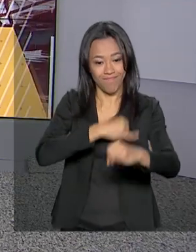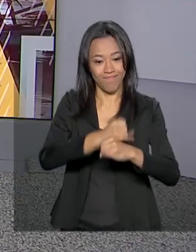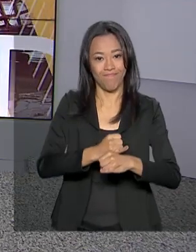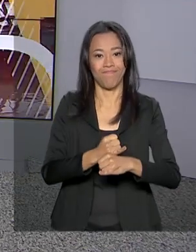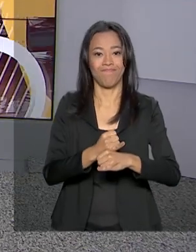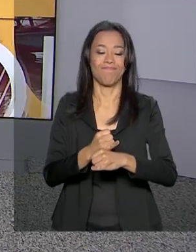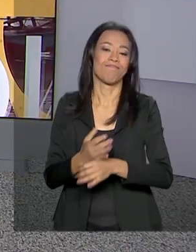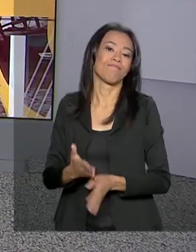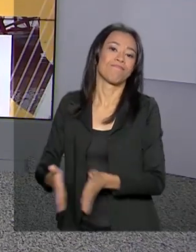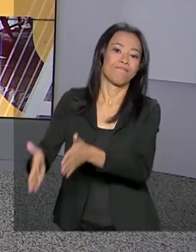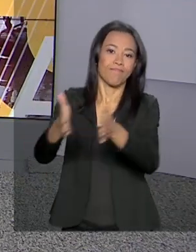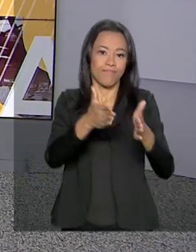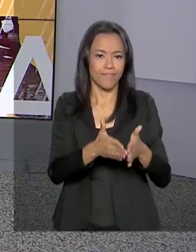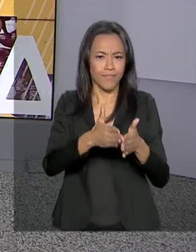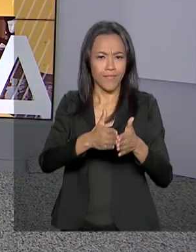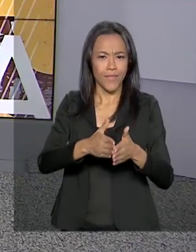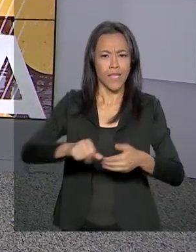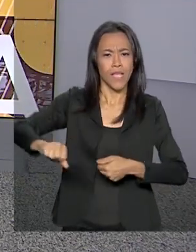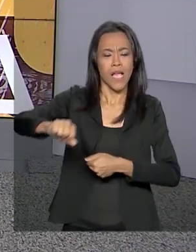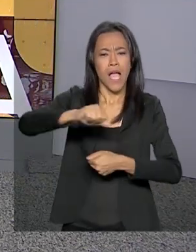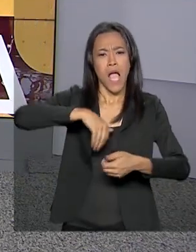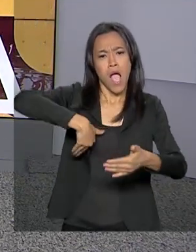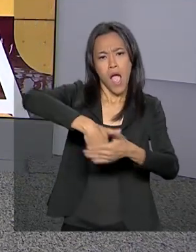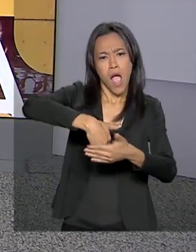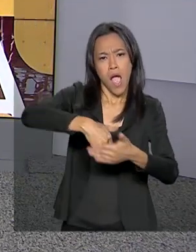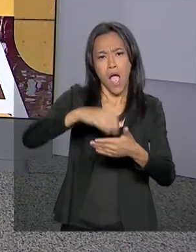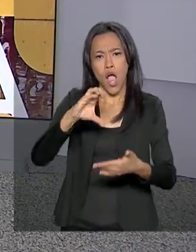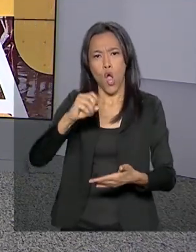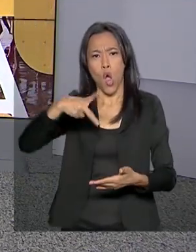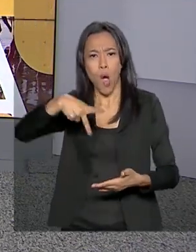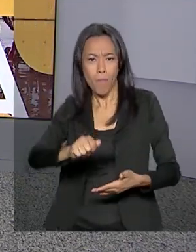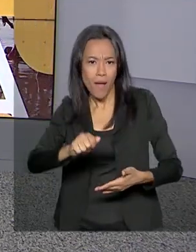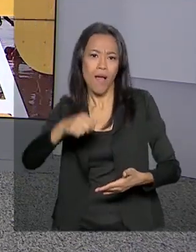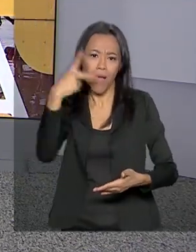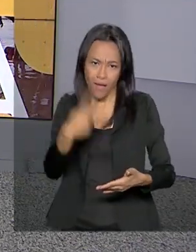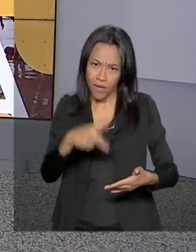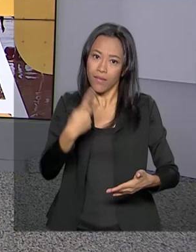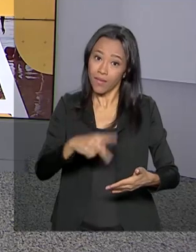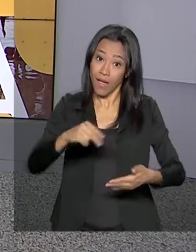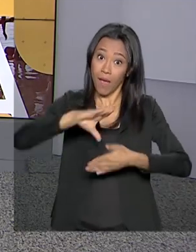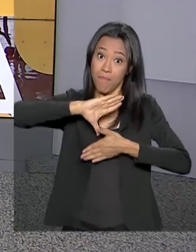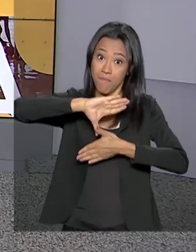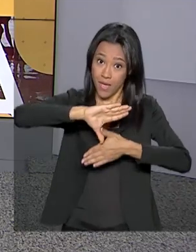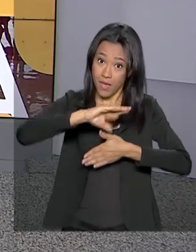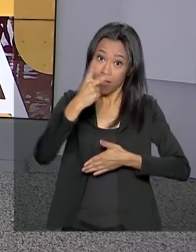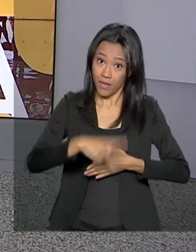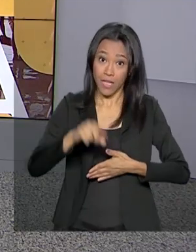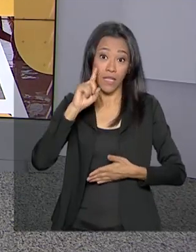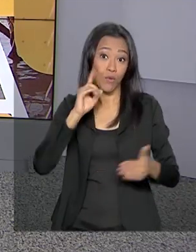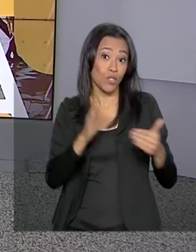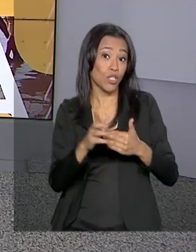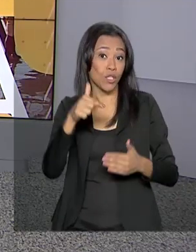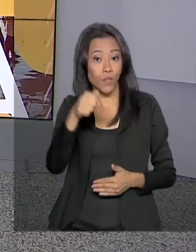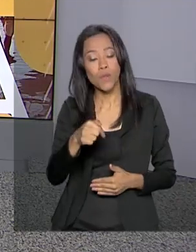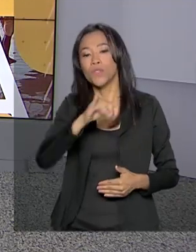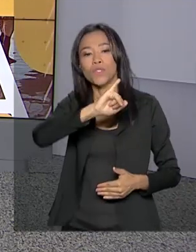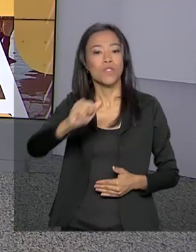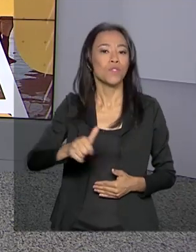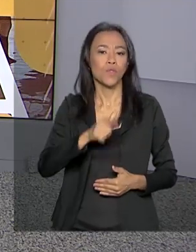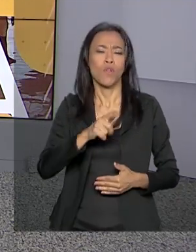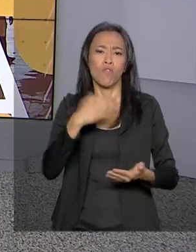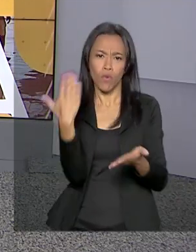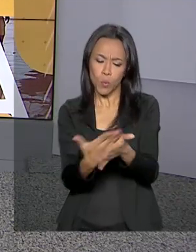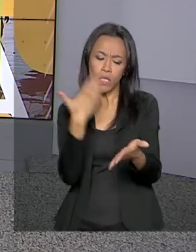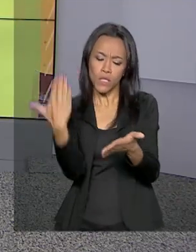E a bola na Copa América vai rolar até o dia 7 de julho aqui no Brasil. E para orientar os torcedores, foi lançado um guia.